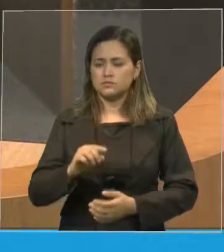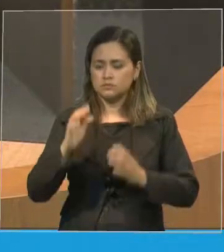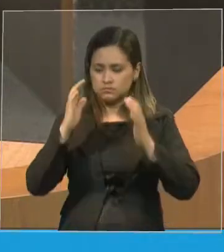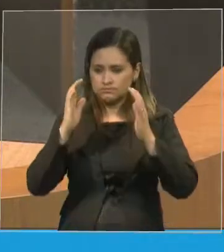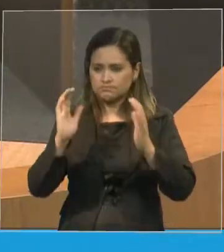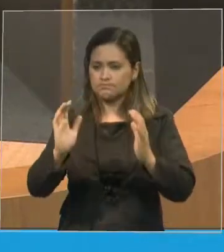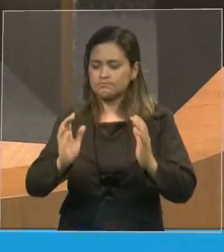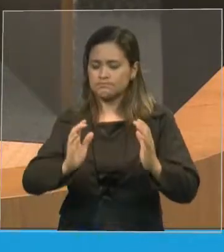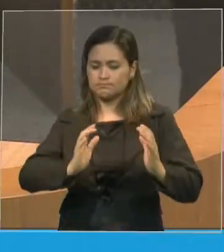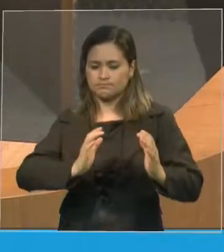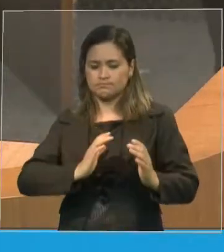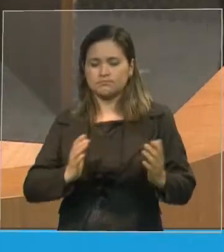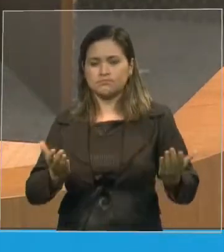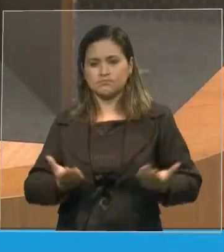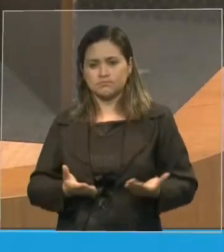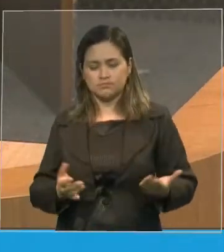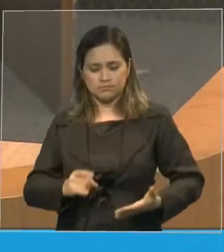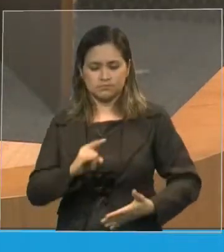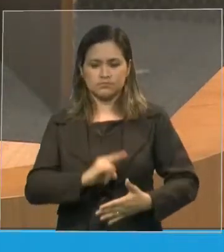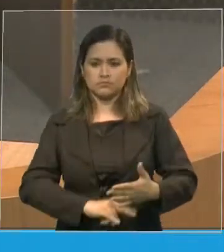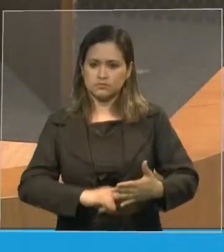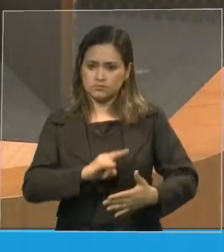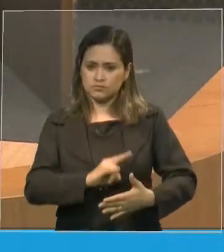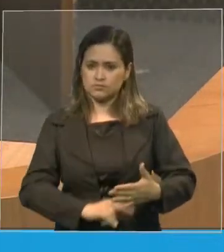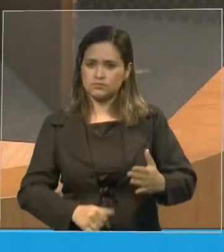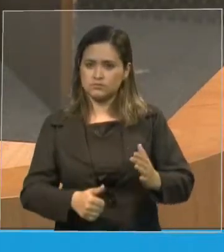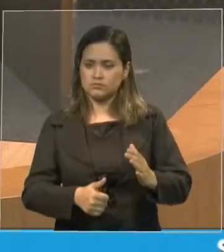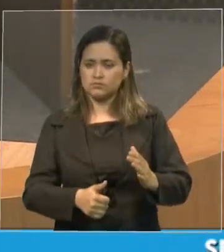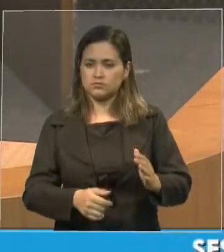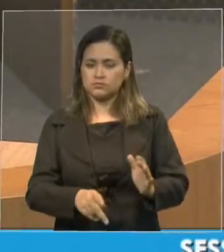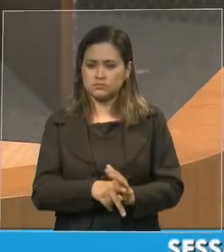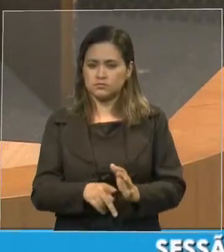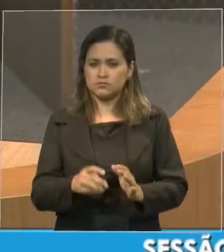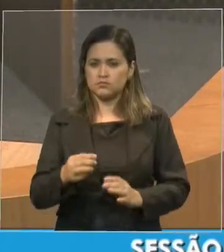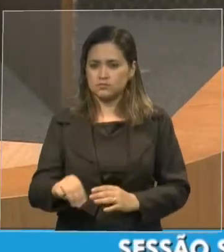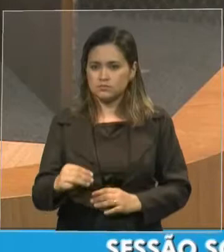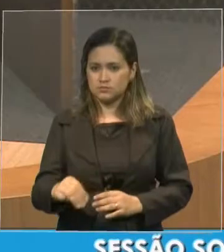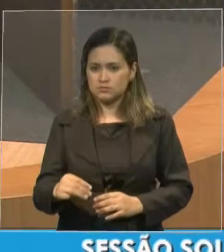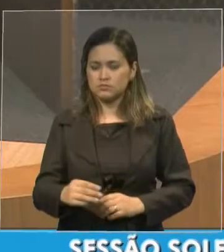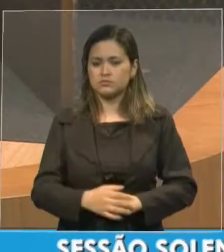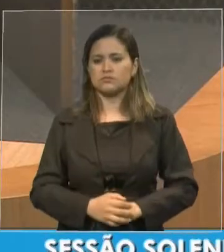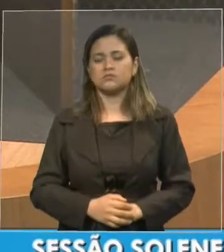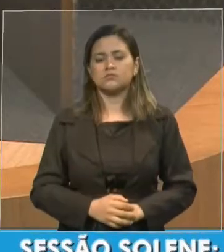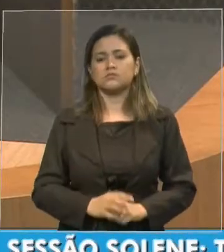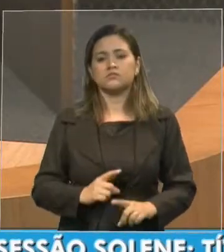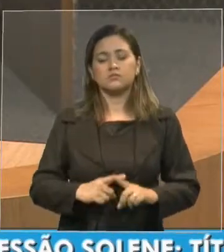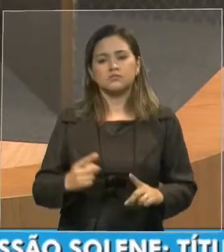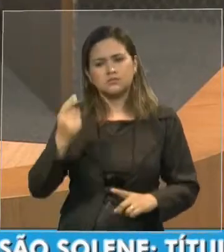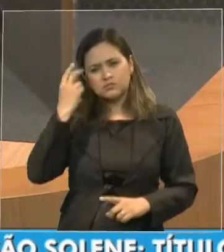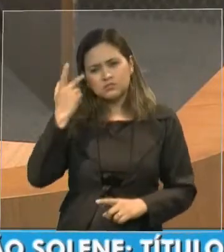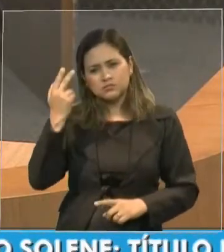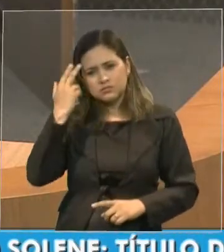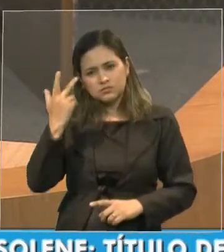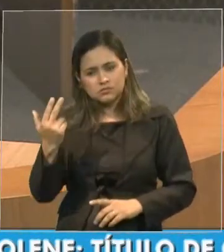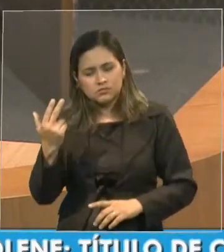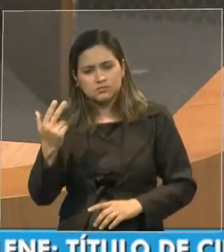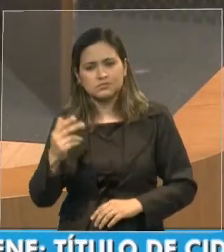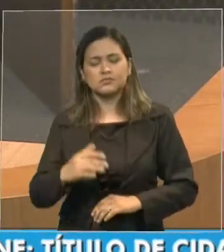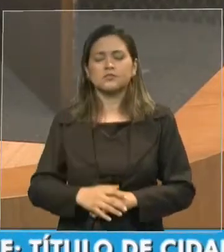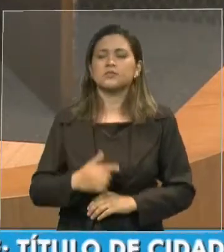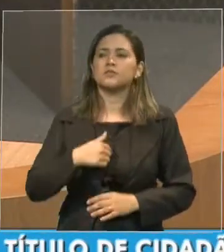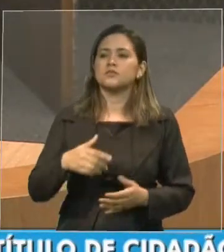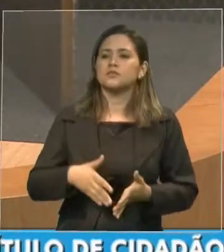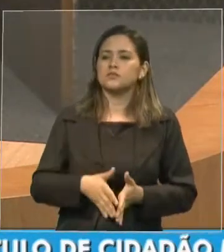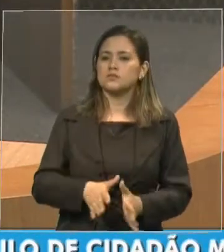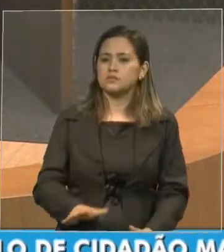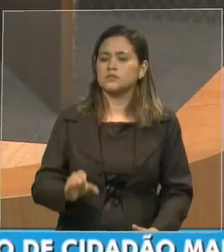braço da história. Pastor Ivan, eu, nasci em Cruzeiro do Sul, eu pensei que lá